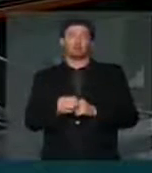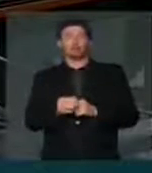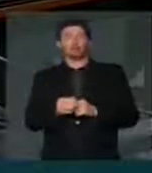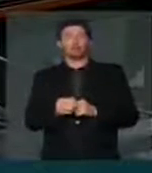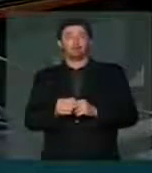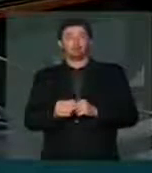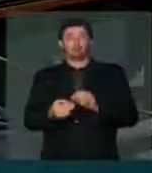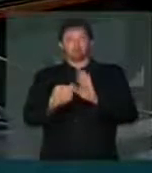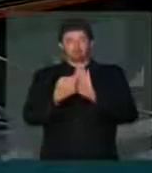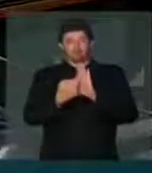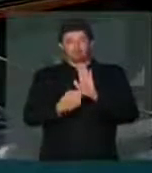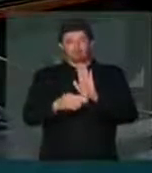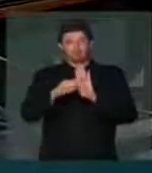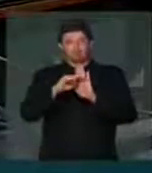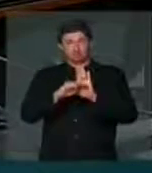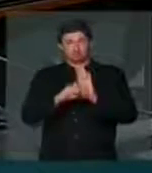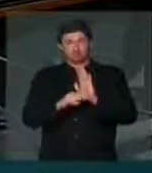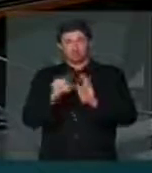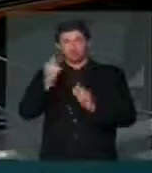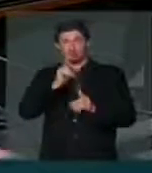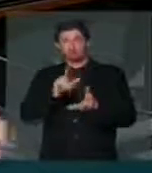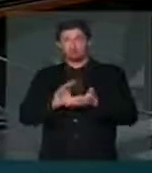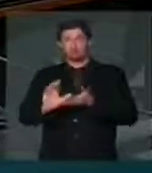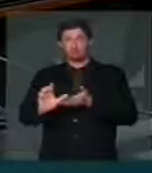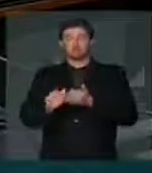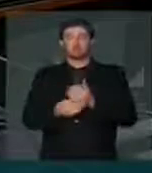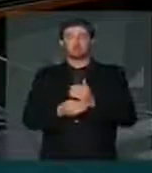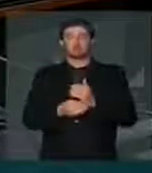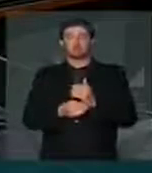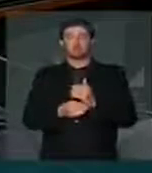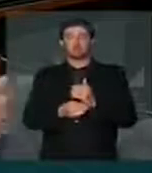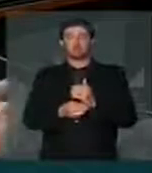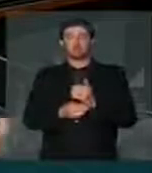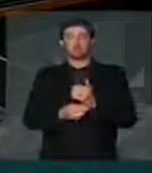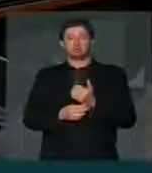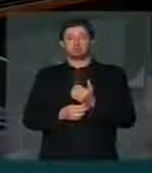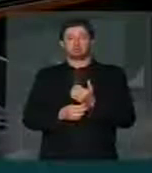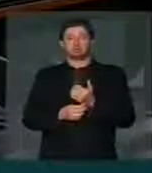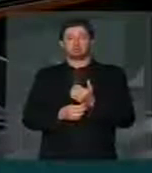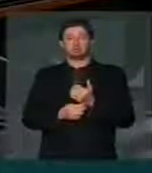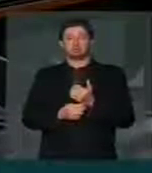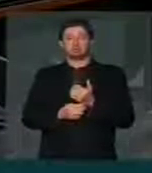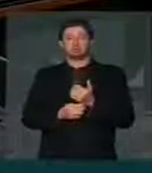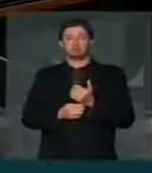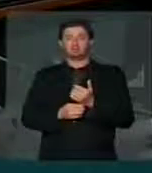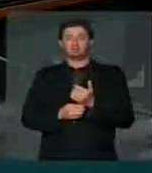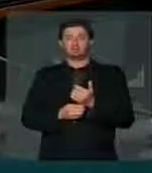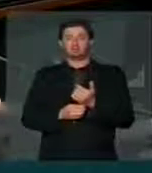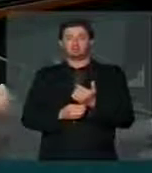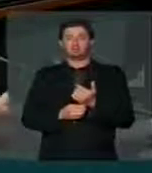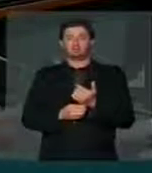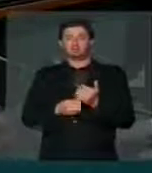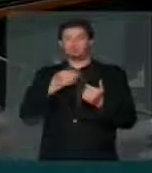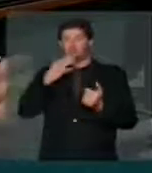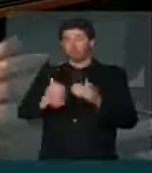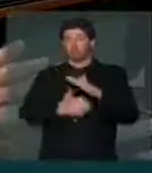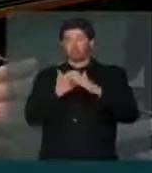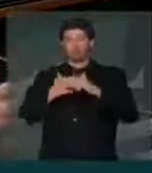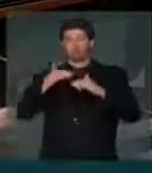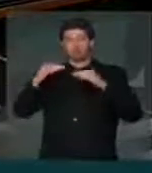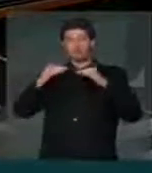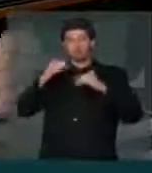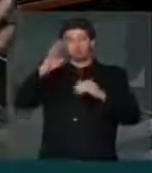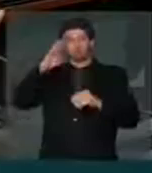Os requisitos de financiamento existentes hoje no BNDES para empresas de médio porte, principalmente quando a gente fala de